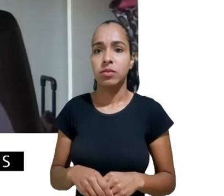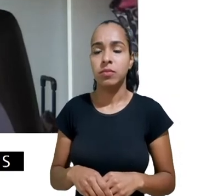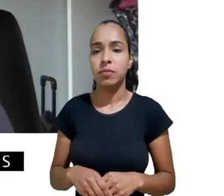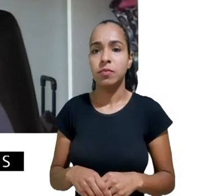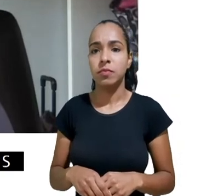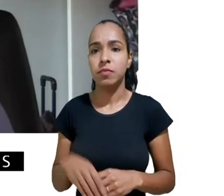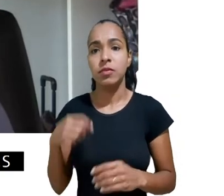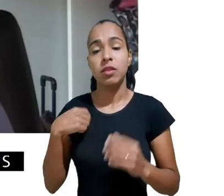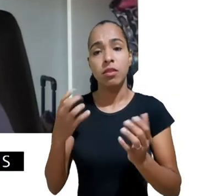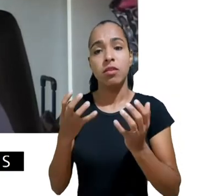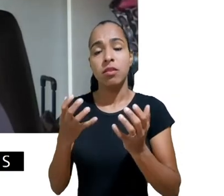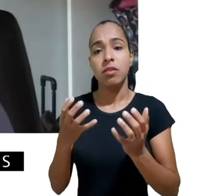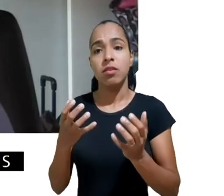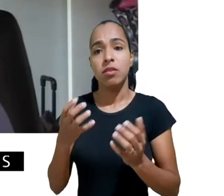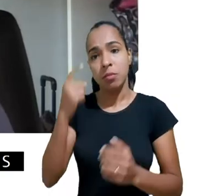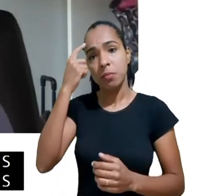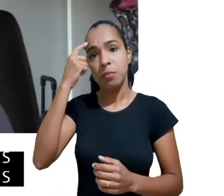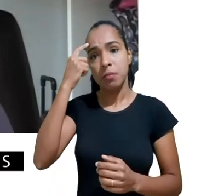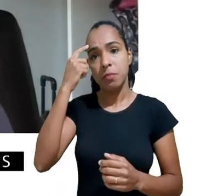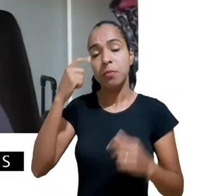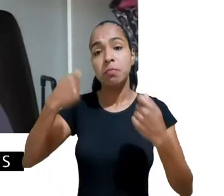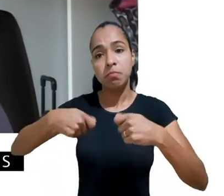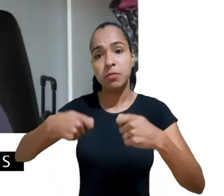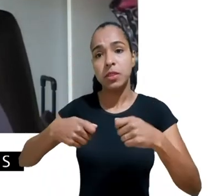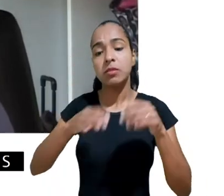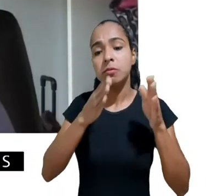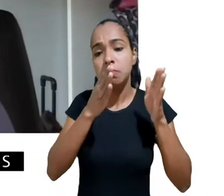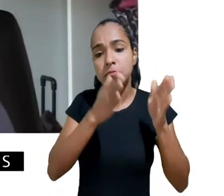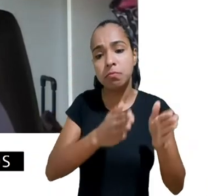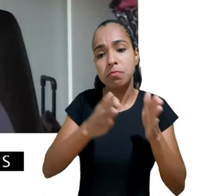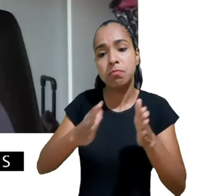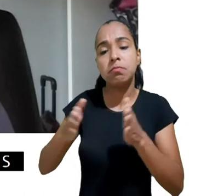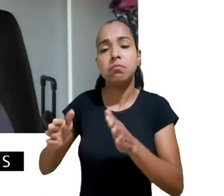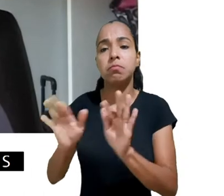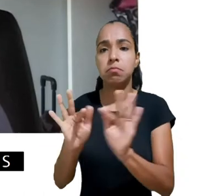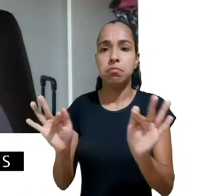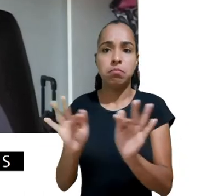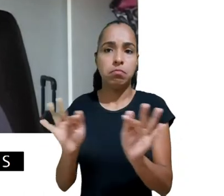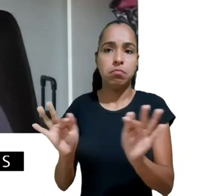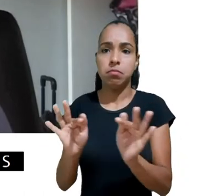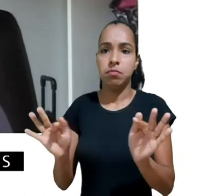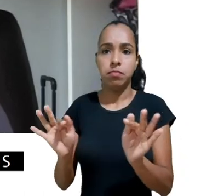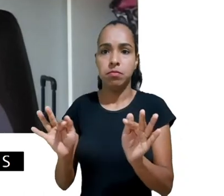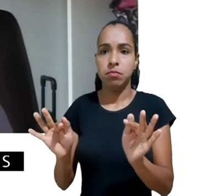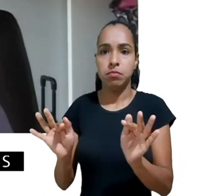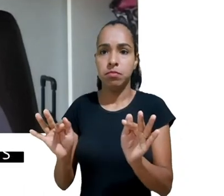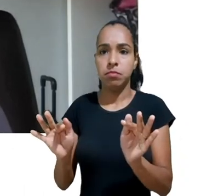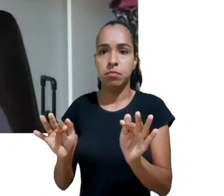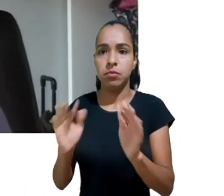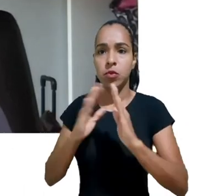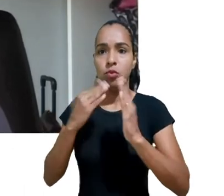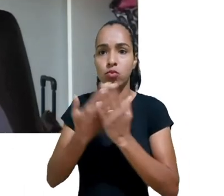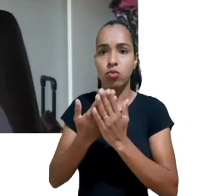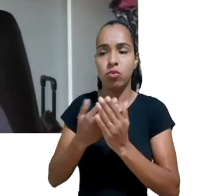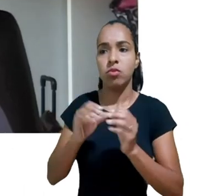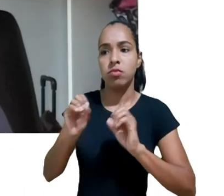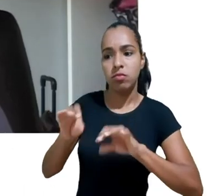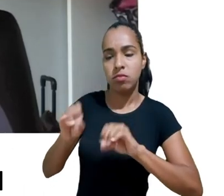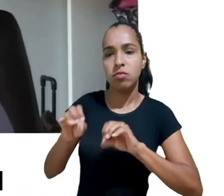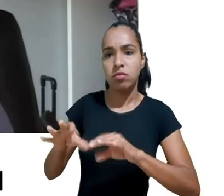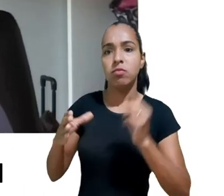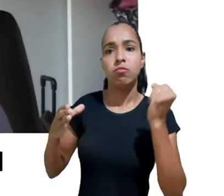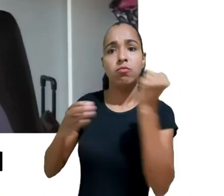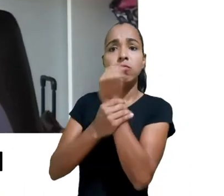padrões mínimos de criação de sistemas educacionais padrões mínimos de segurança padrões mínimos para